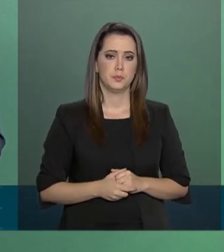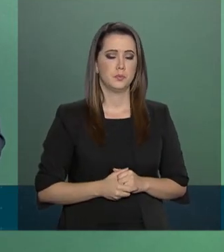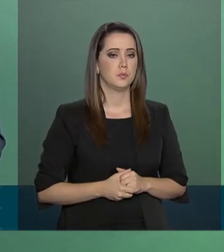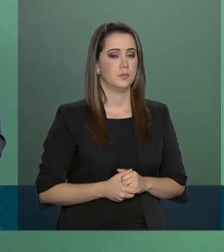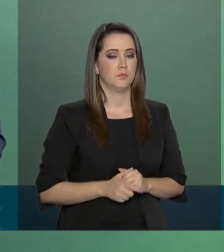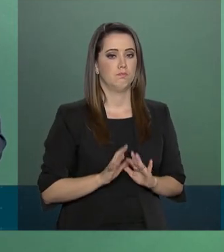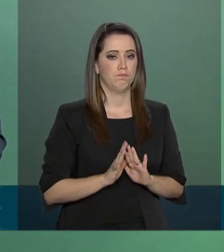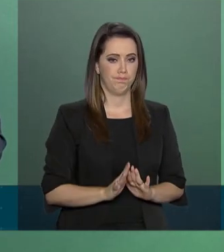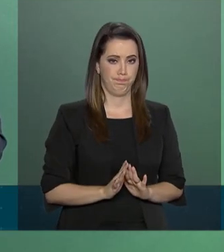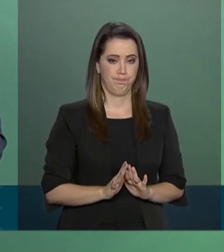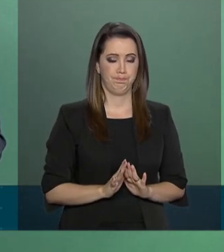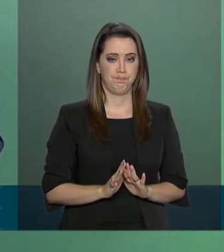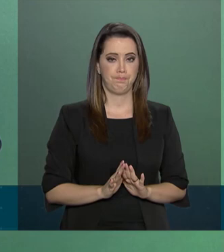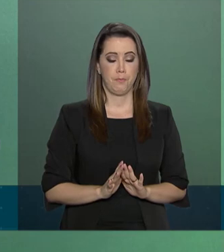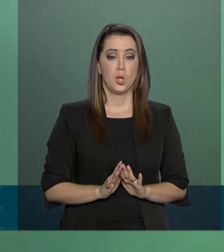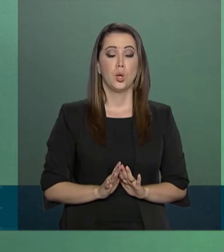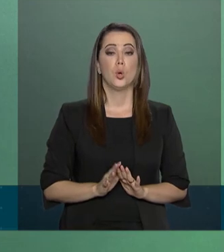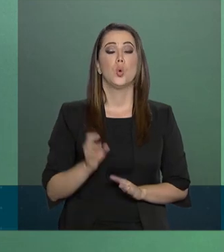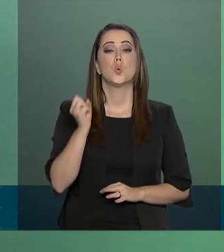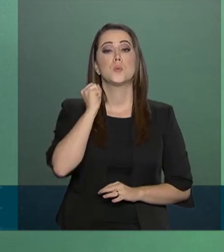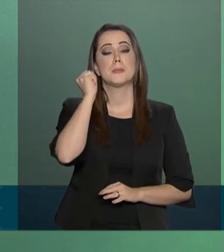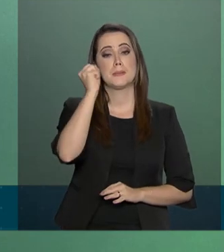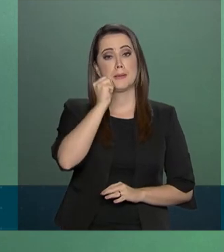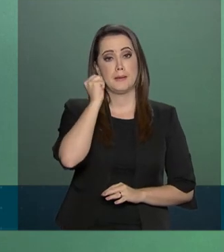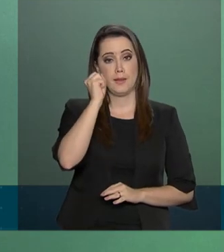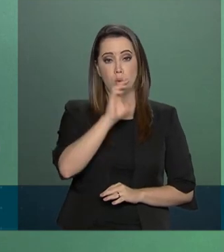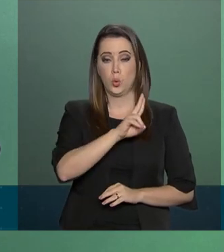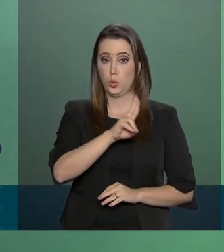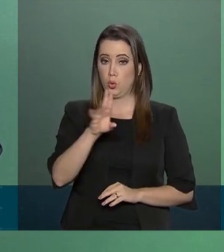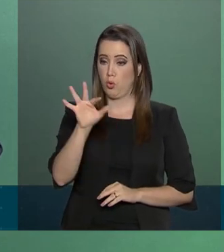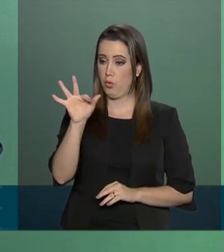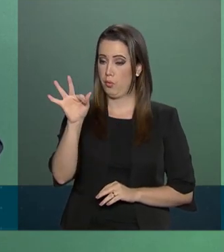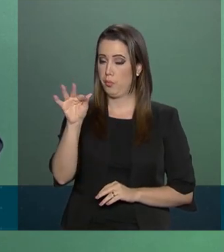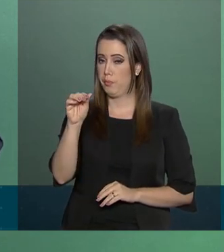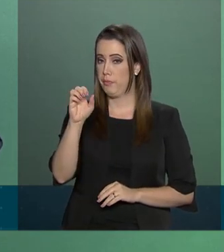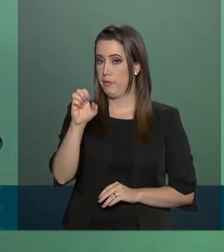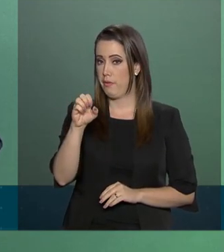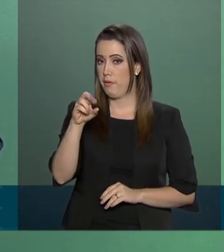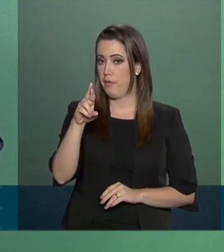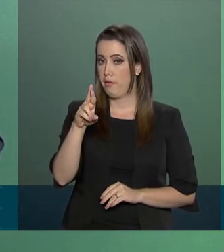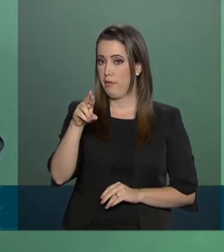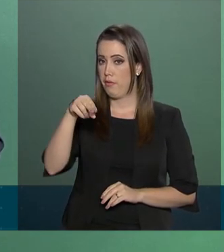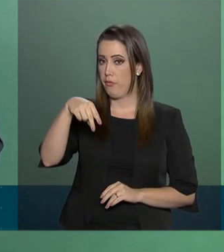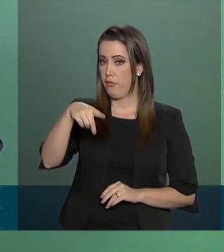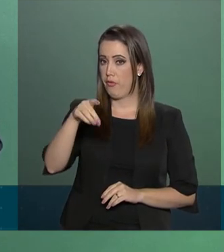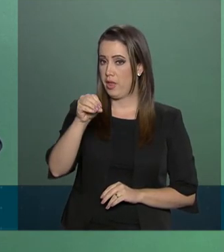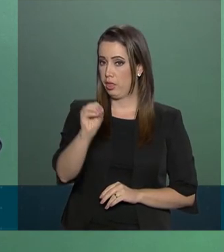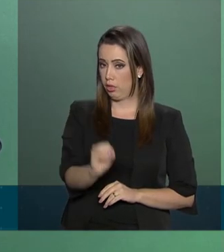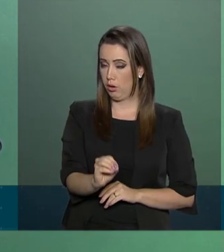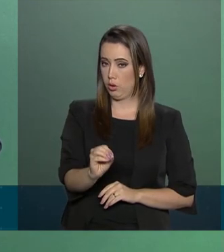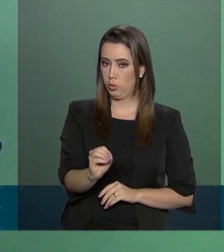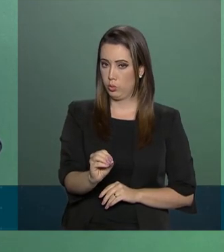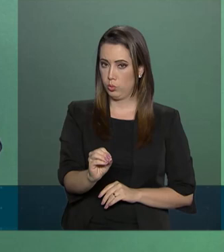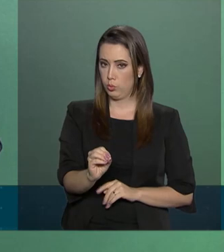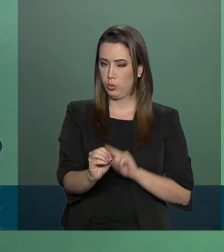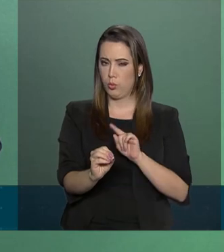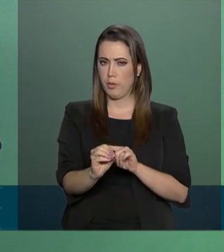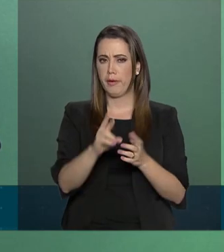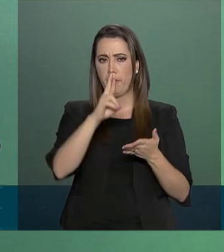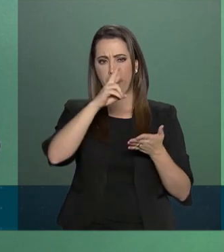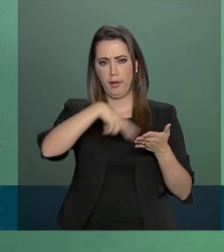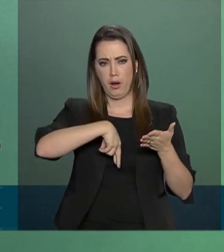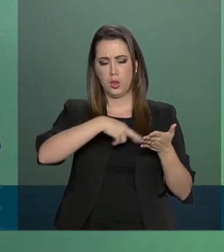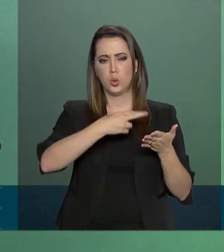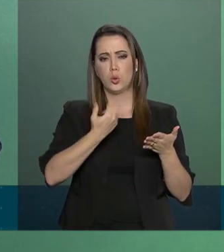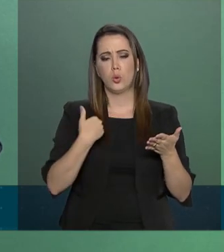O senador Fernando Bezerra, relator da proposta, apresentará parecer na comissão mista do Congresso que